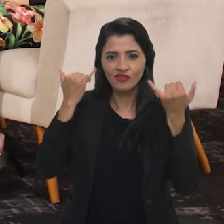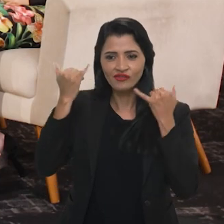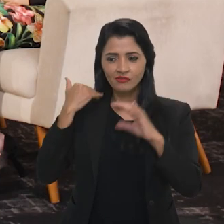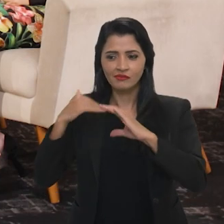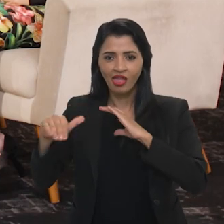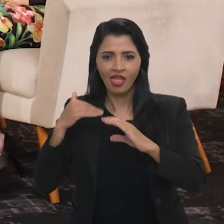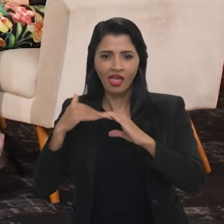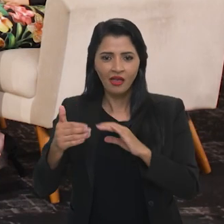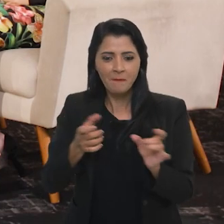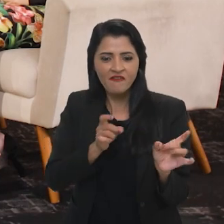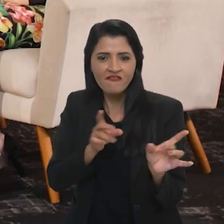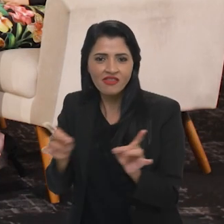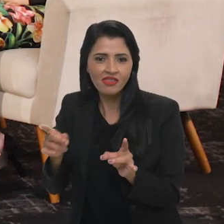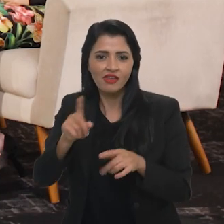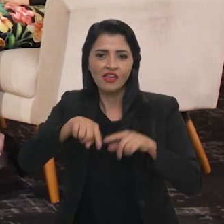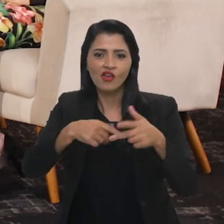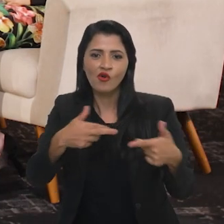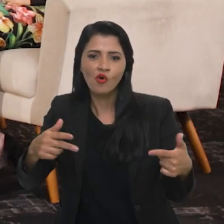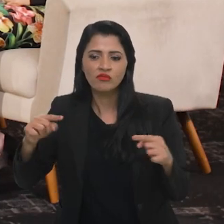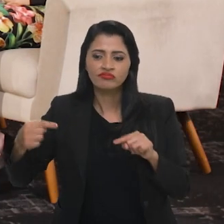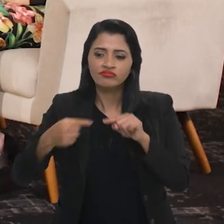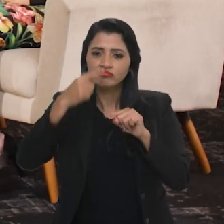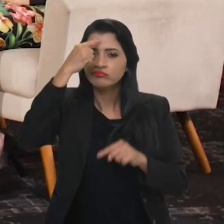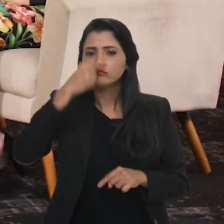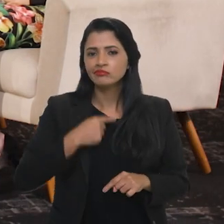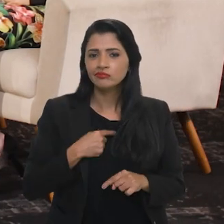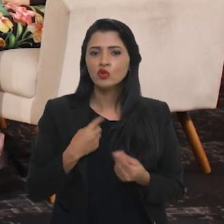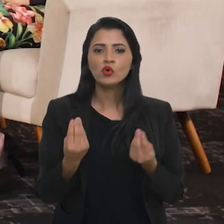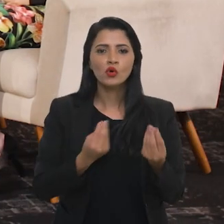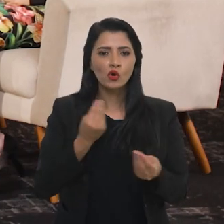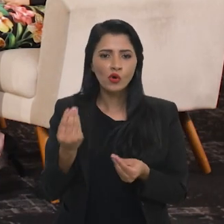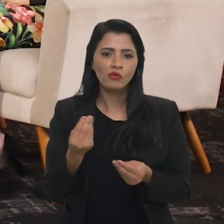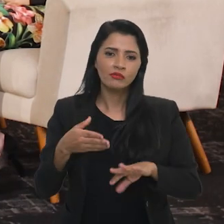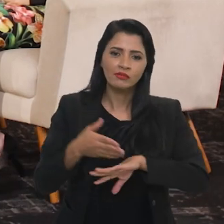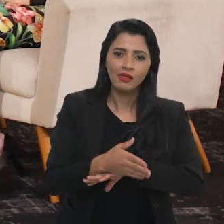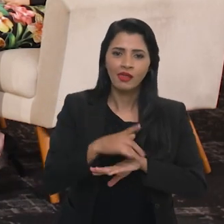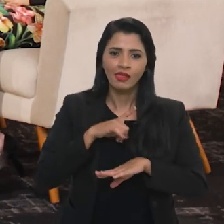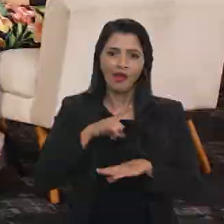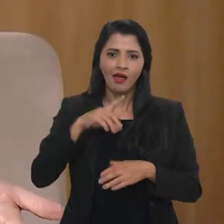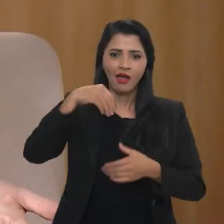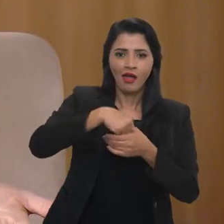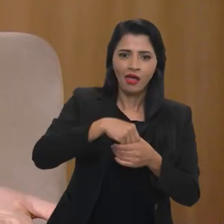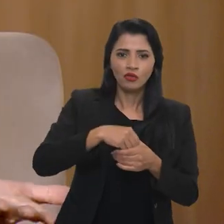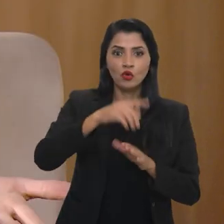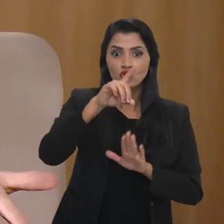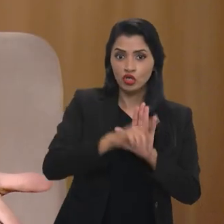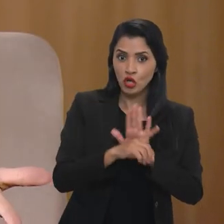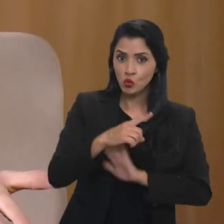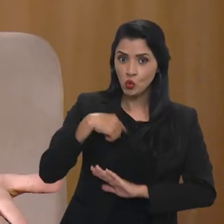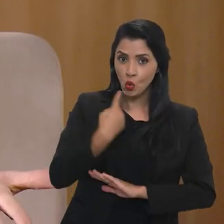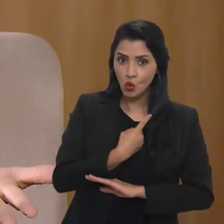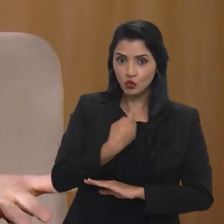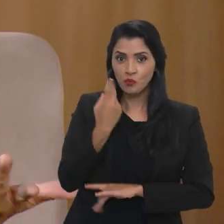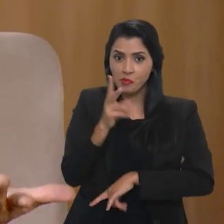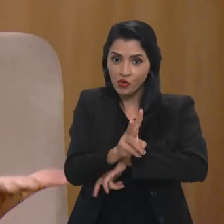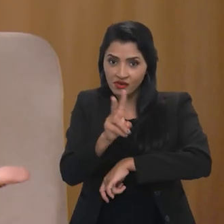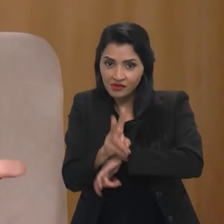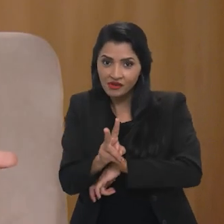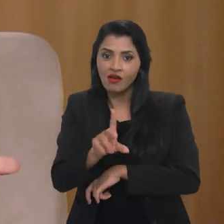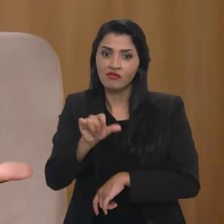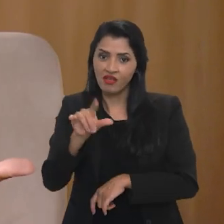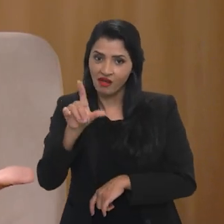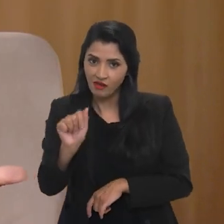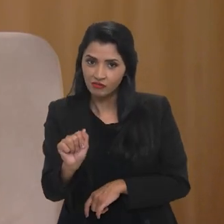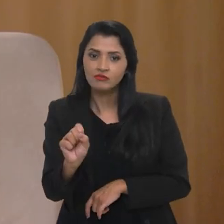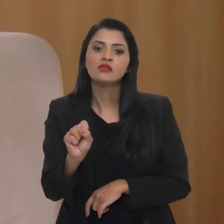os fígios de notícias, a publicidade, para vender os seus gostos, né? De forma a entrar dentro do nosso direito de proteção de dados.